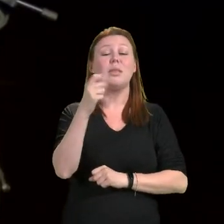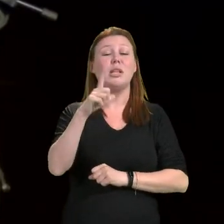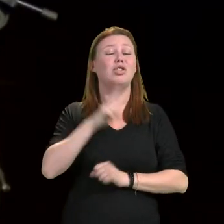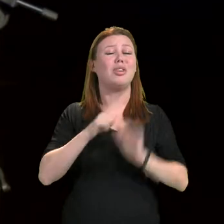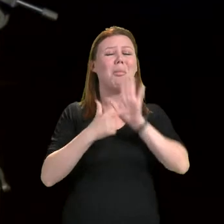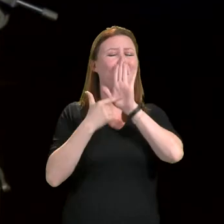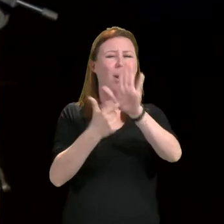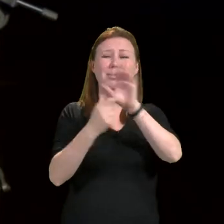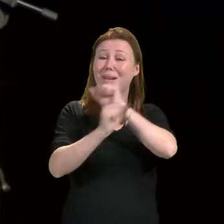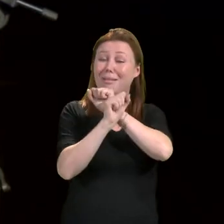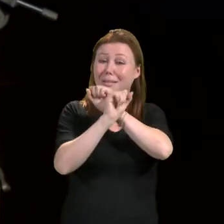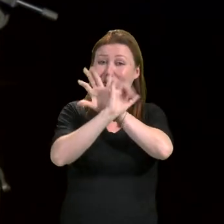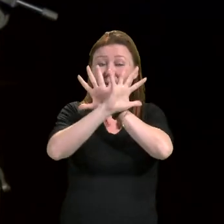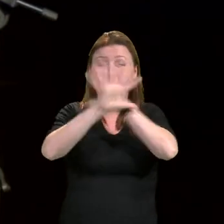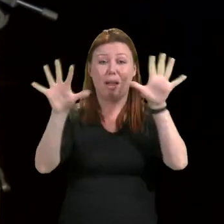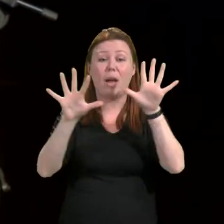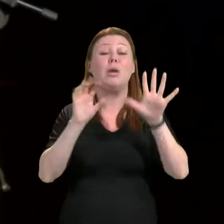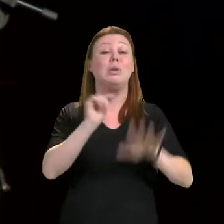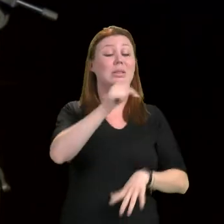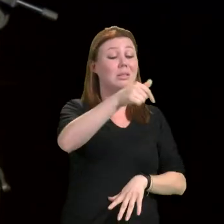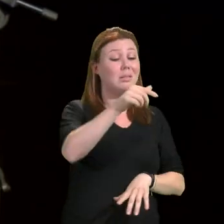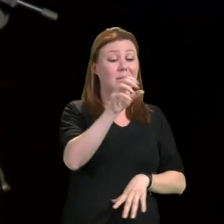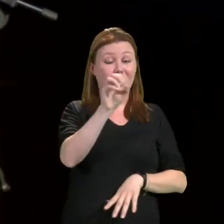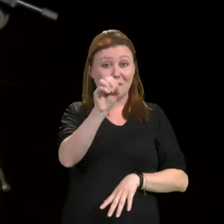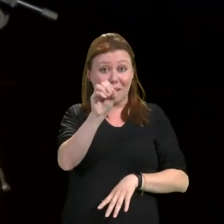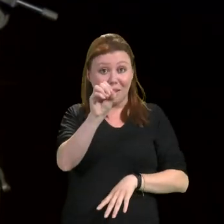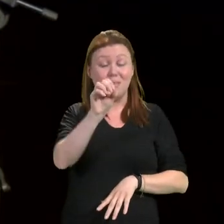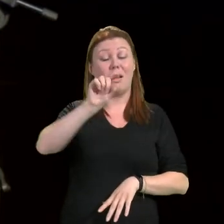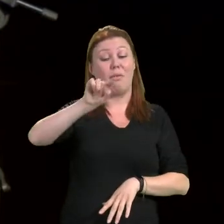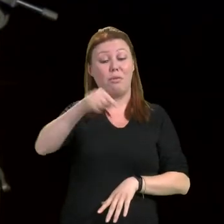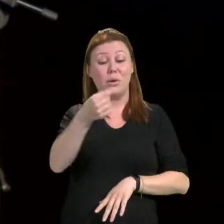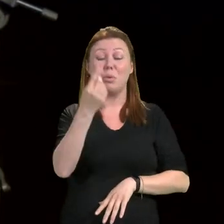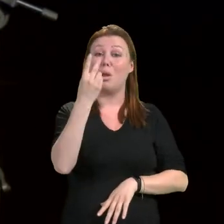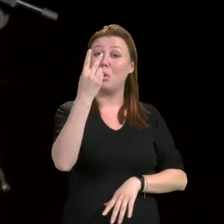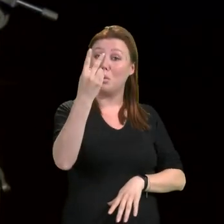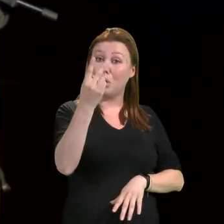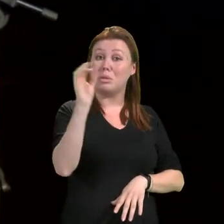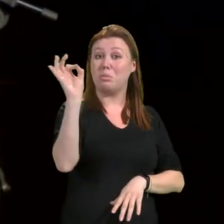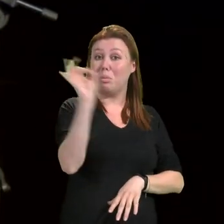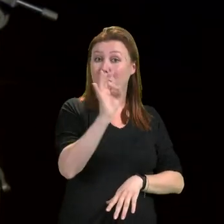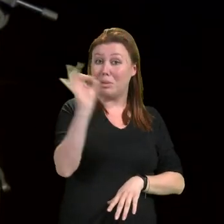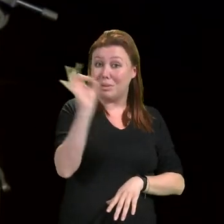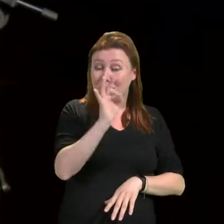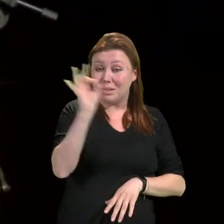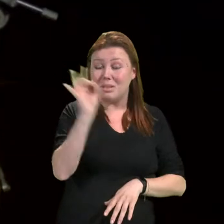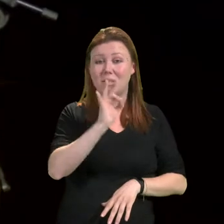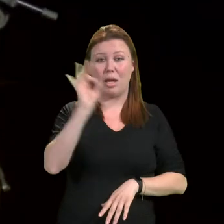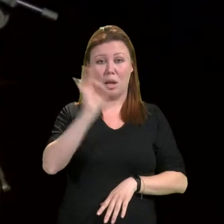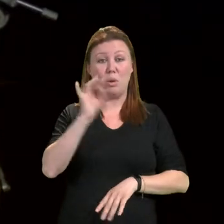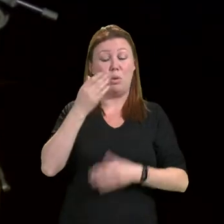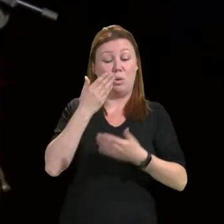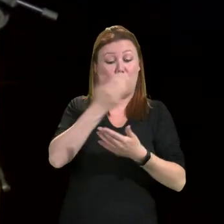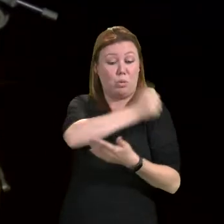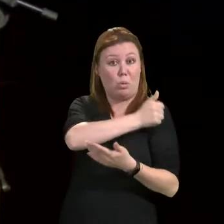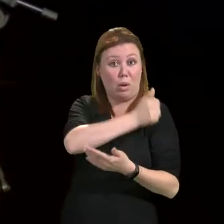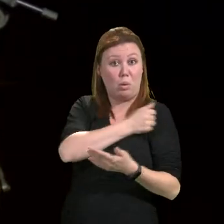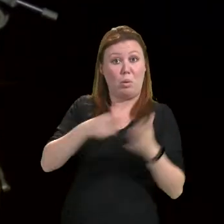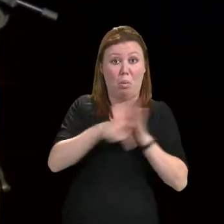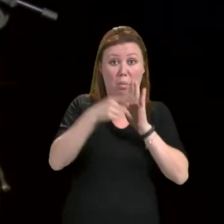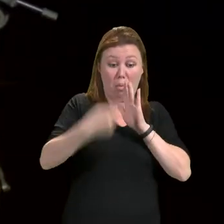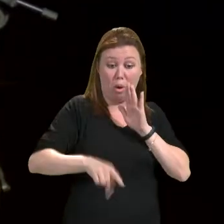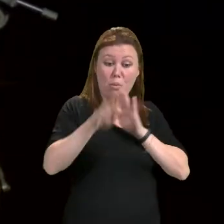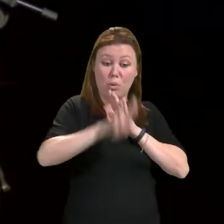evidenciado que 70,2% dos estudantes das universidades federais